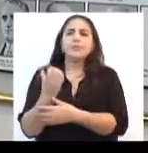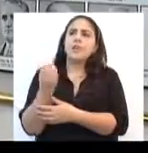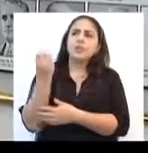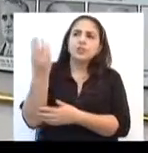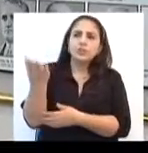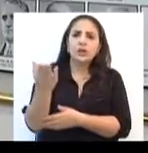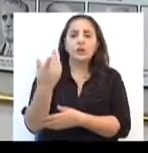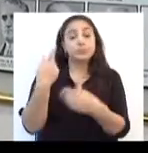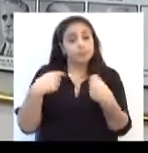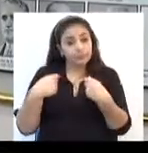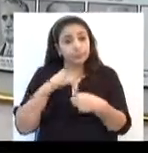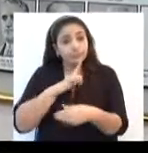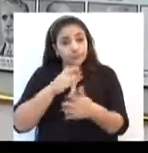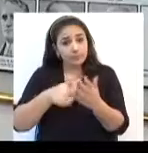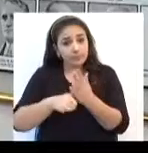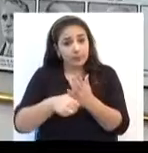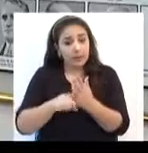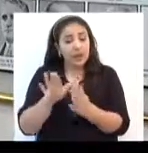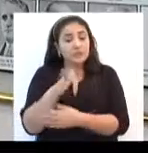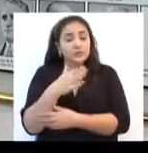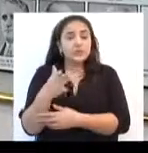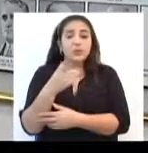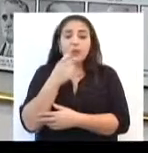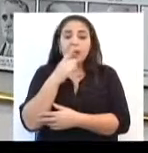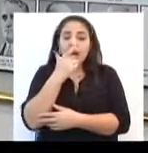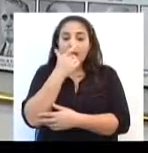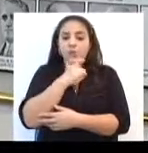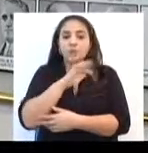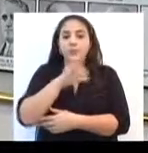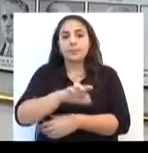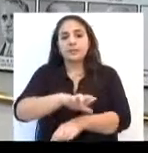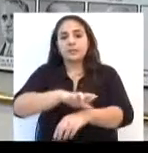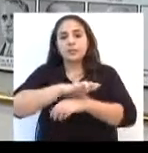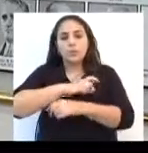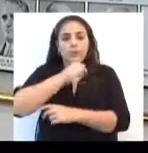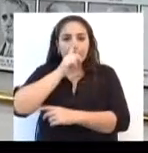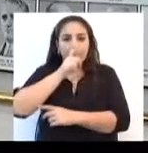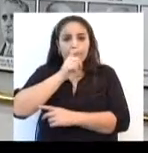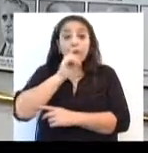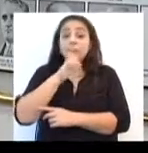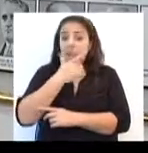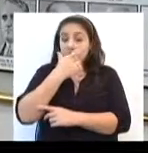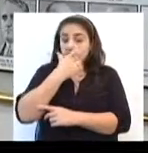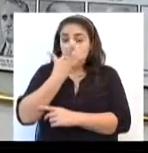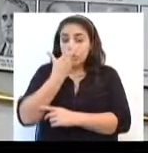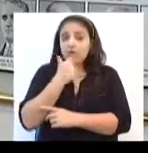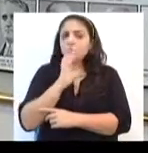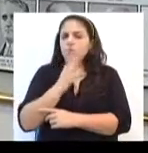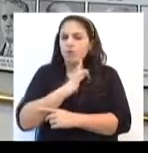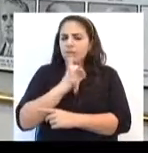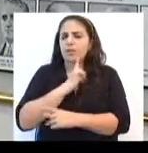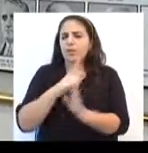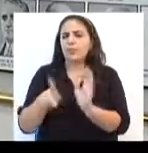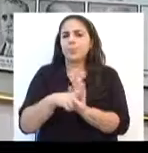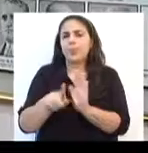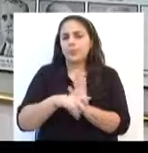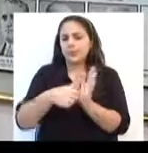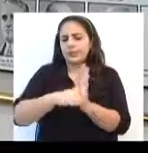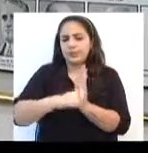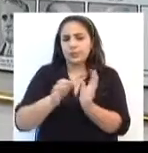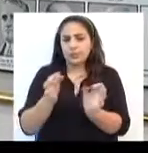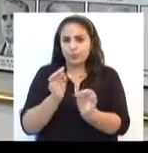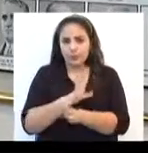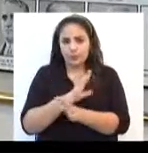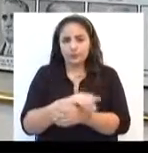algumas viagens e obviamente seria uma segurança para os pais. Ou seja, essa criança já teria a identidade